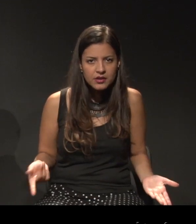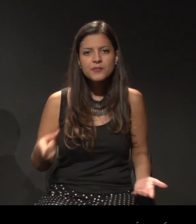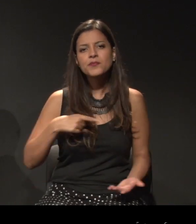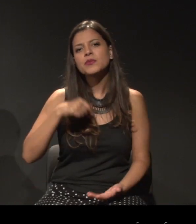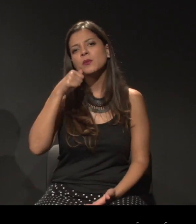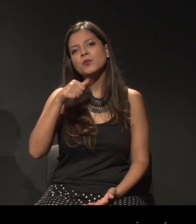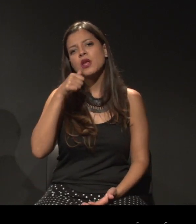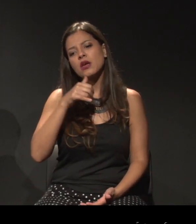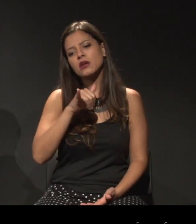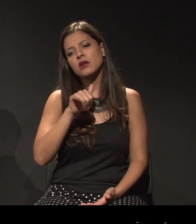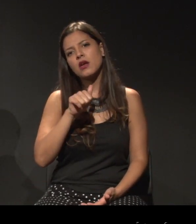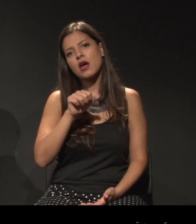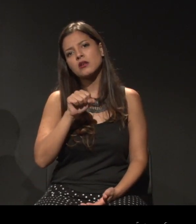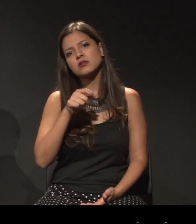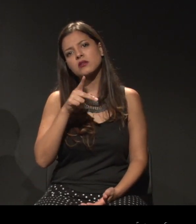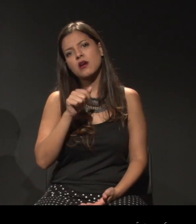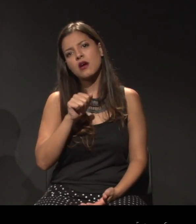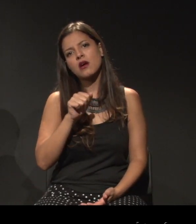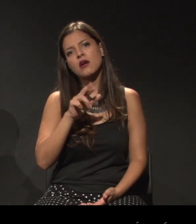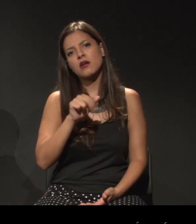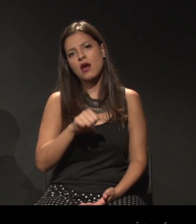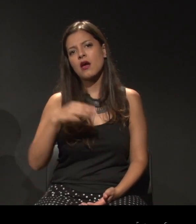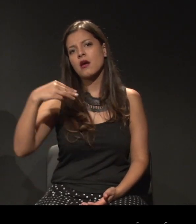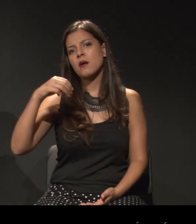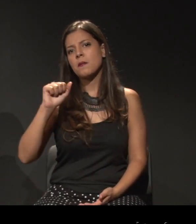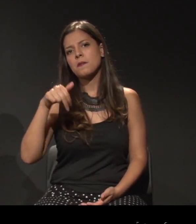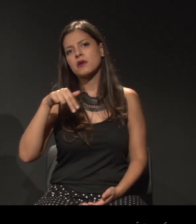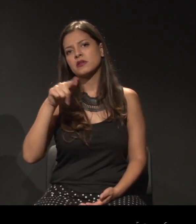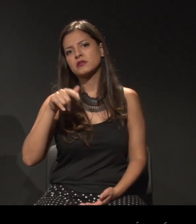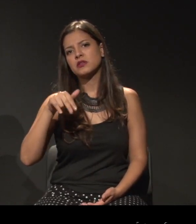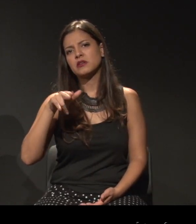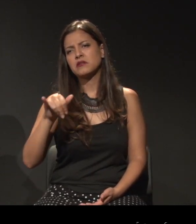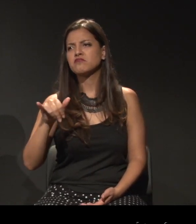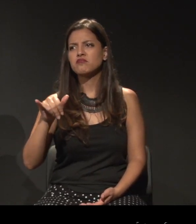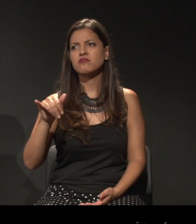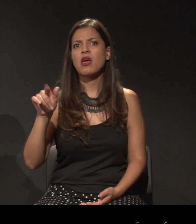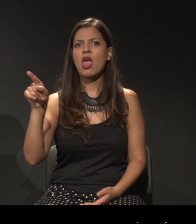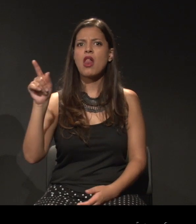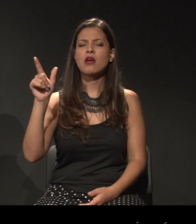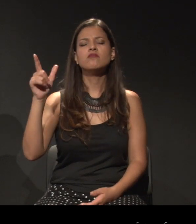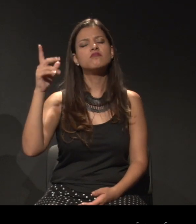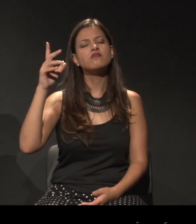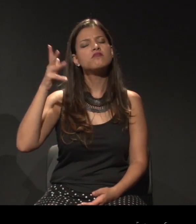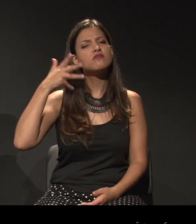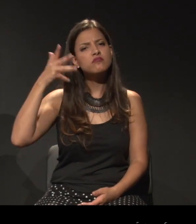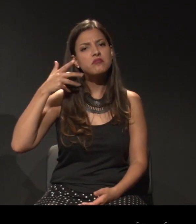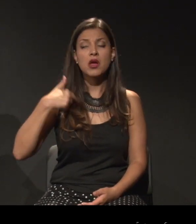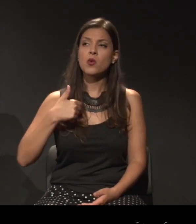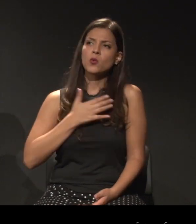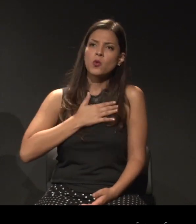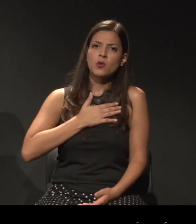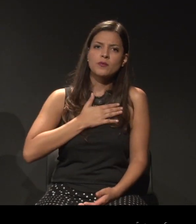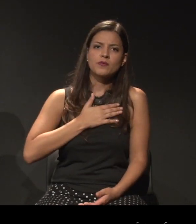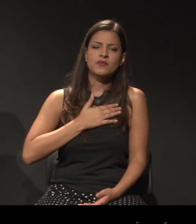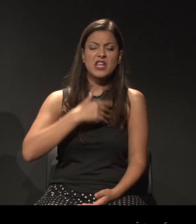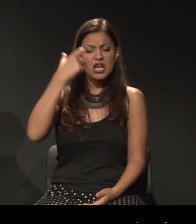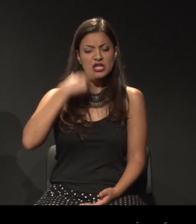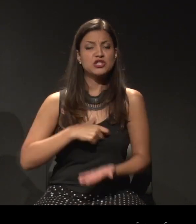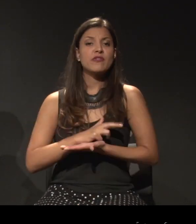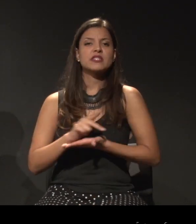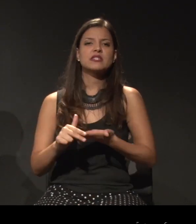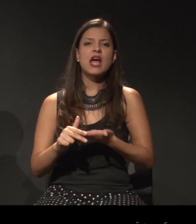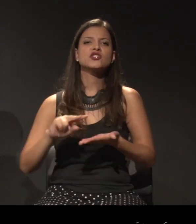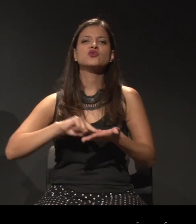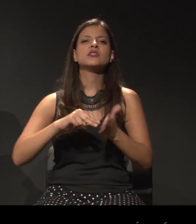Yaskara Manzini que eu gostei muito em uma das últimas reuniões do ano passado, que ela falou que a diversidade não é cardápio. A